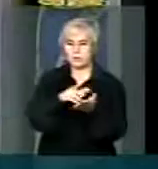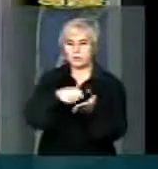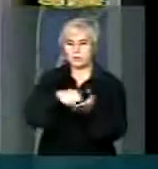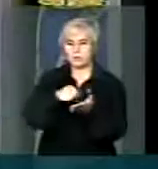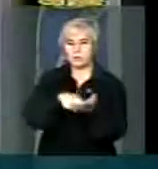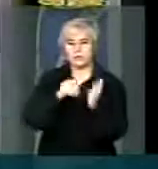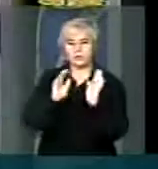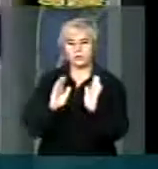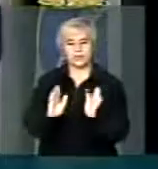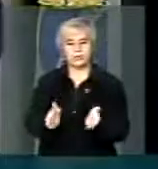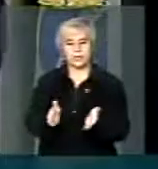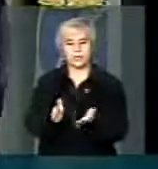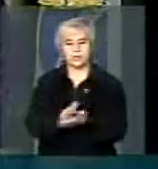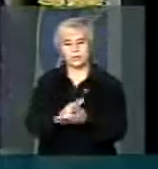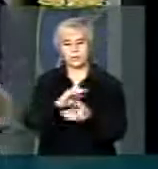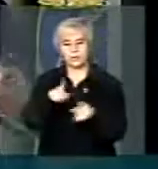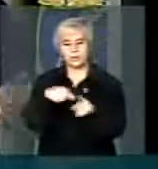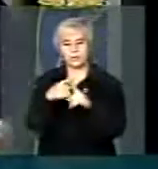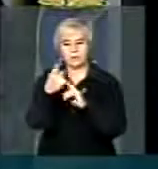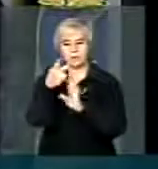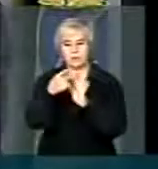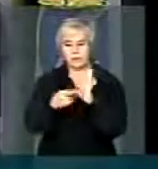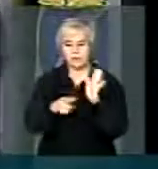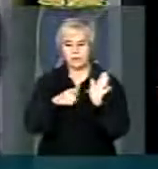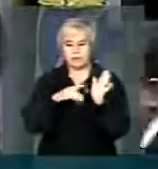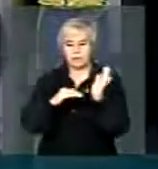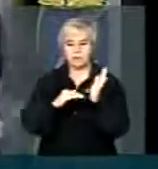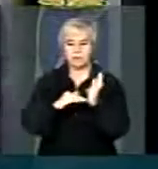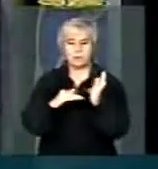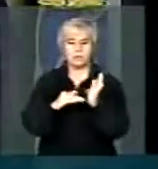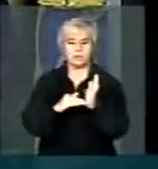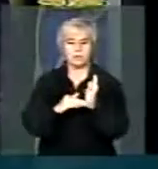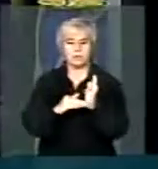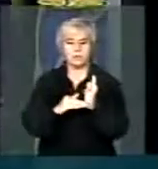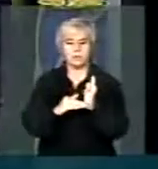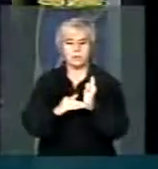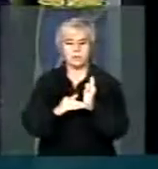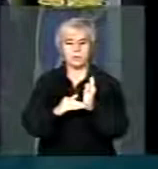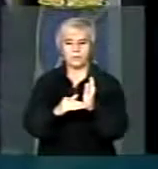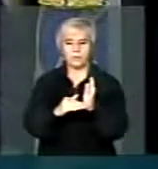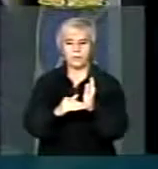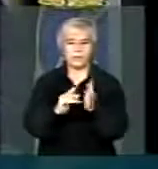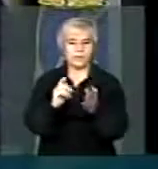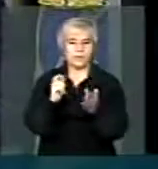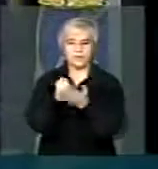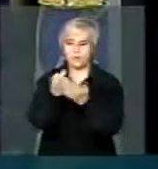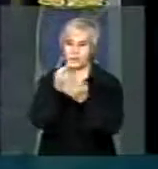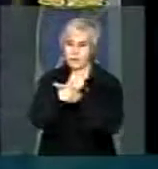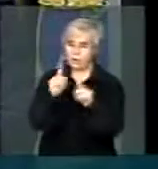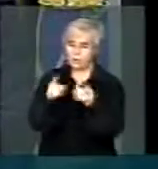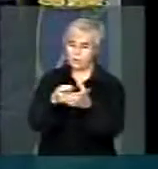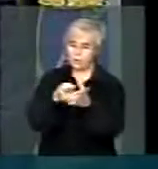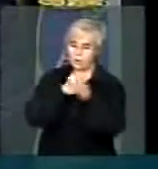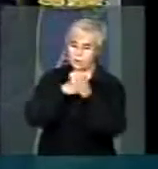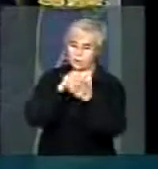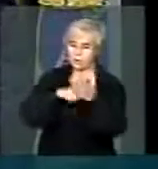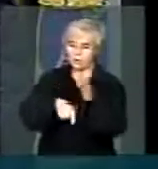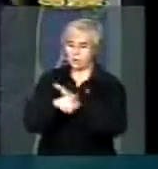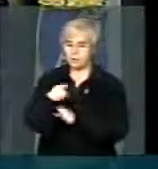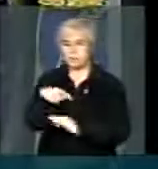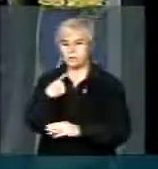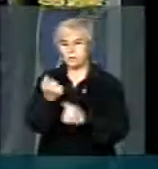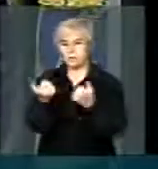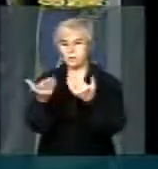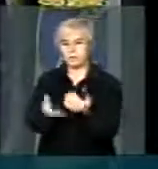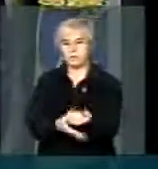mais um projeto tramitando no Senado, para a isenção das multas. Nós precisamos garantir a